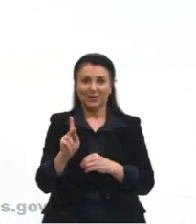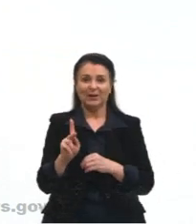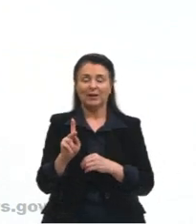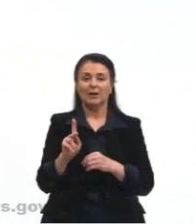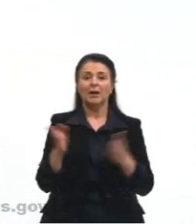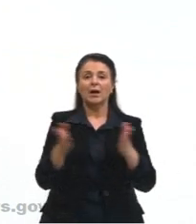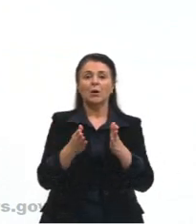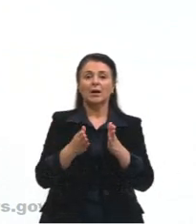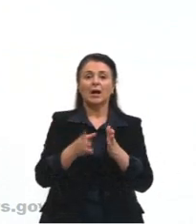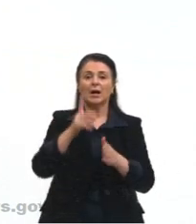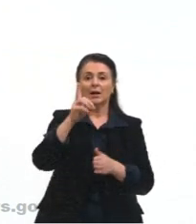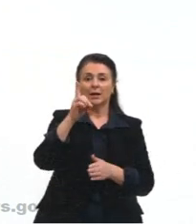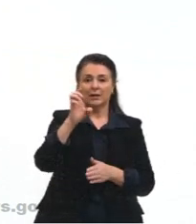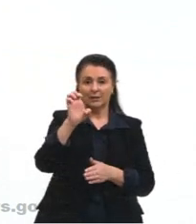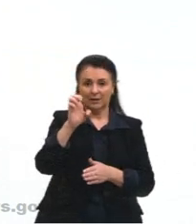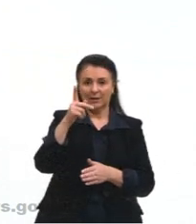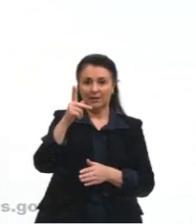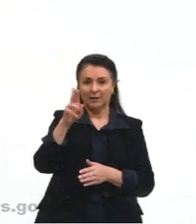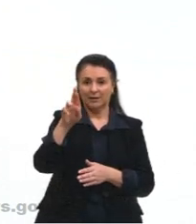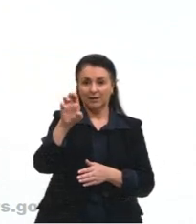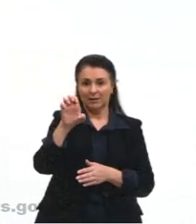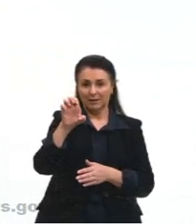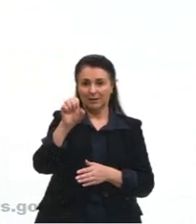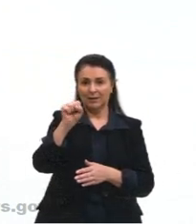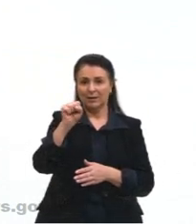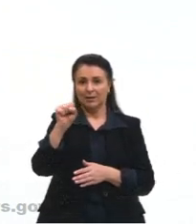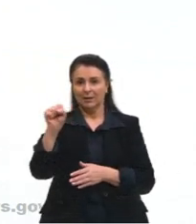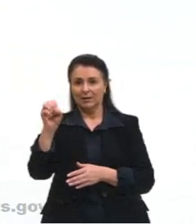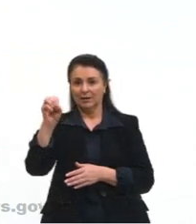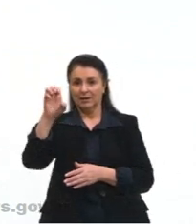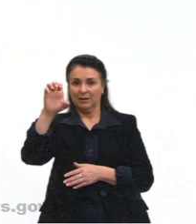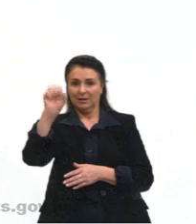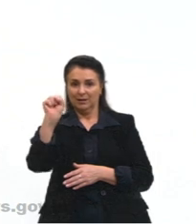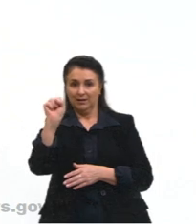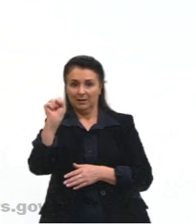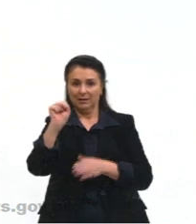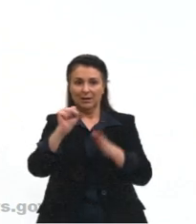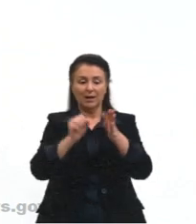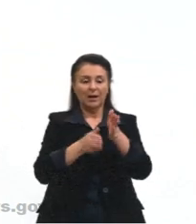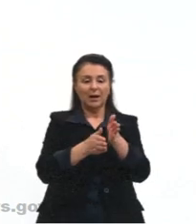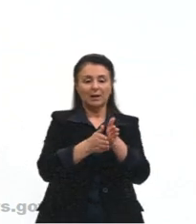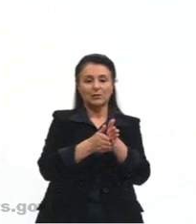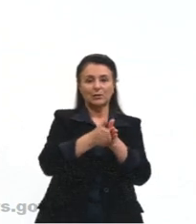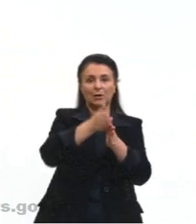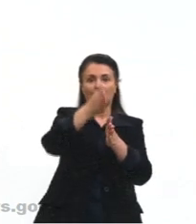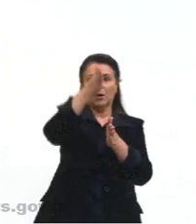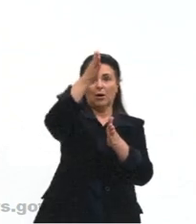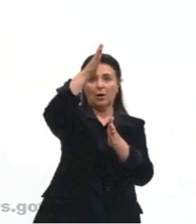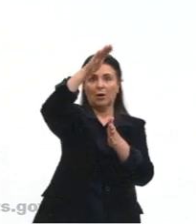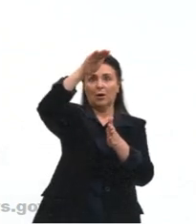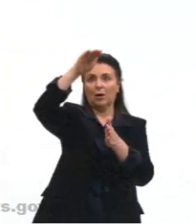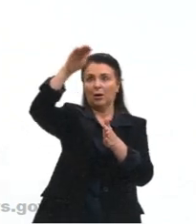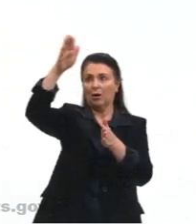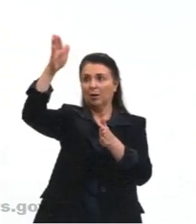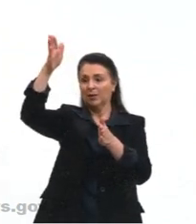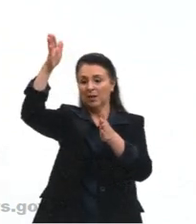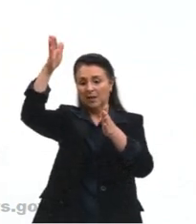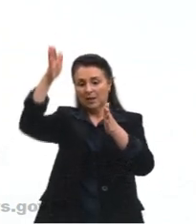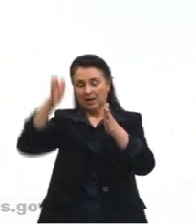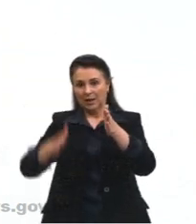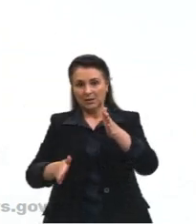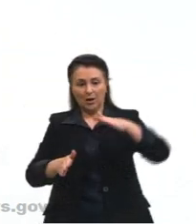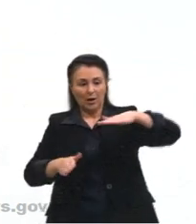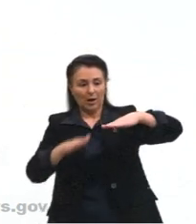depressões, como eu falei para vocês, né, depressão, ela é uma área mais baixa do que está ao seu redor, tá, gurizada? E a